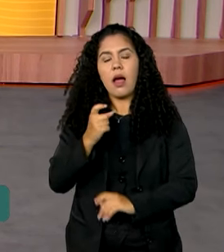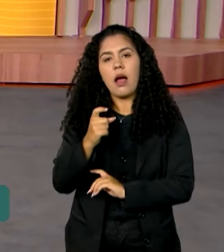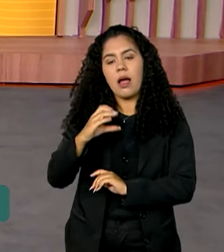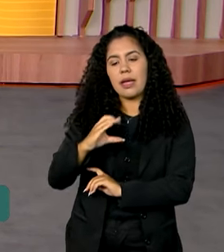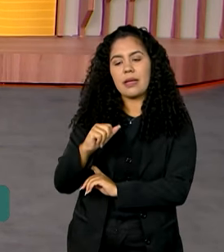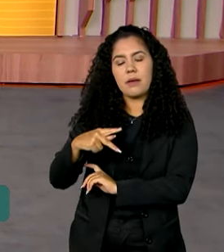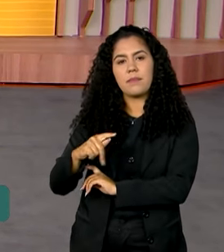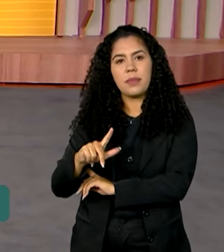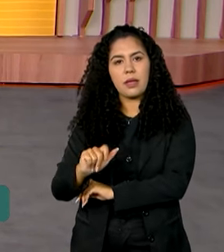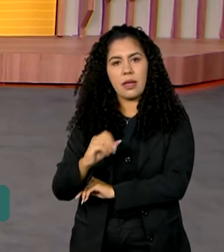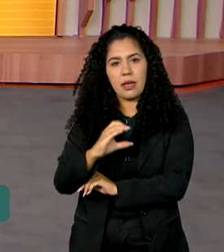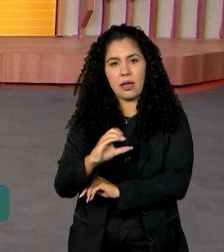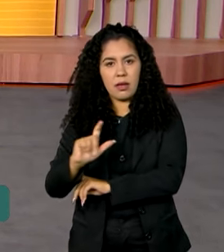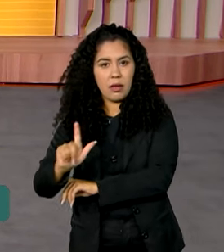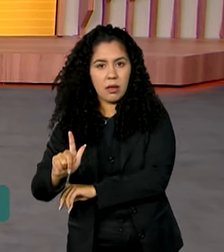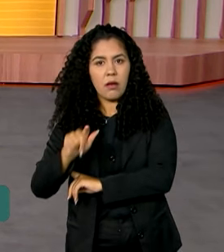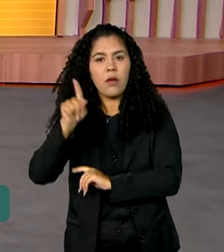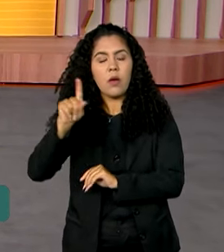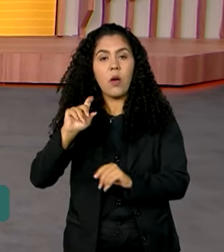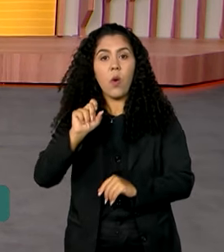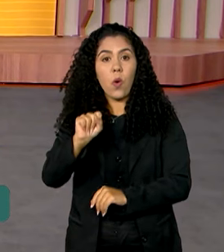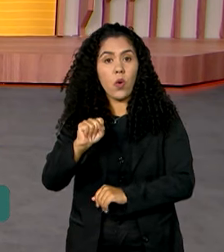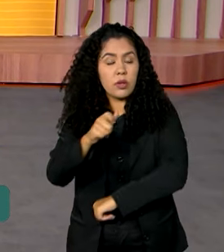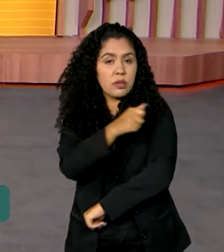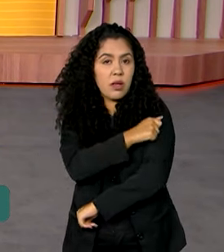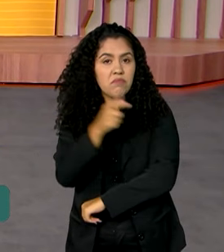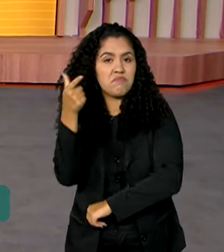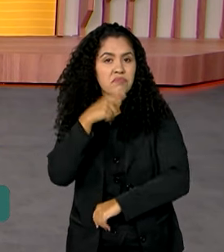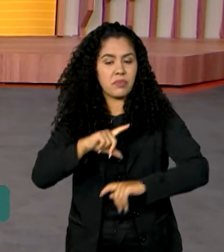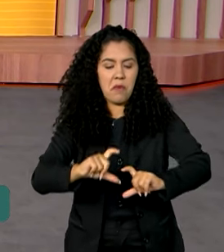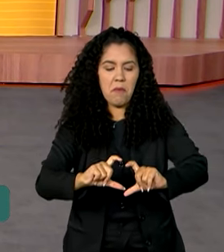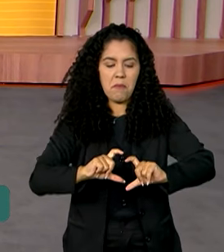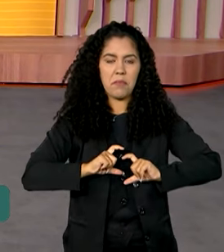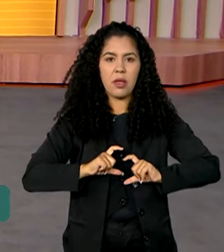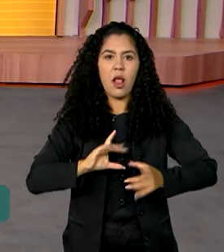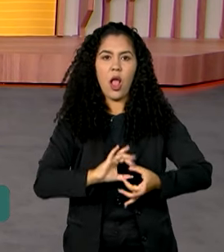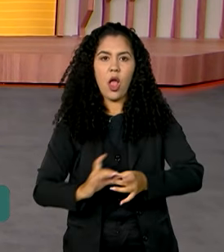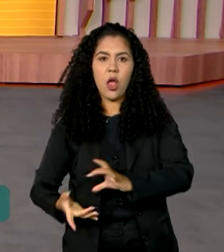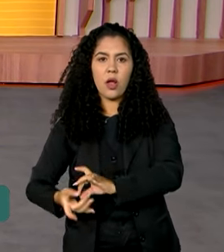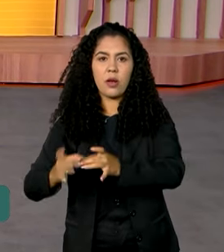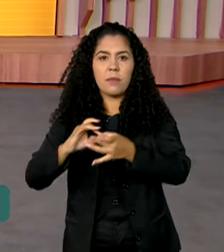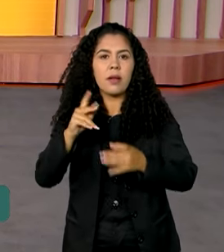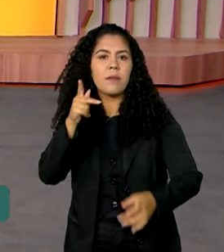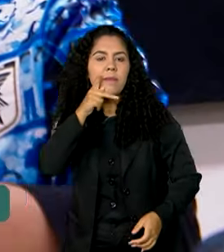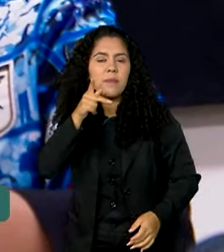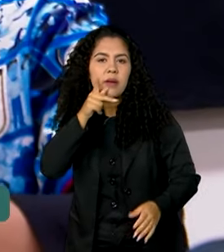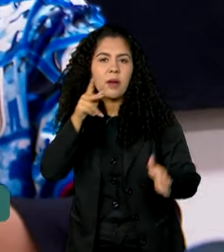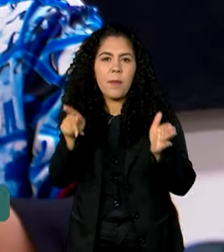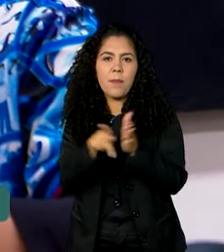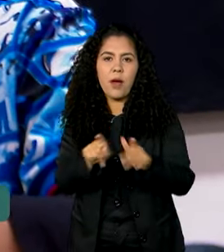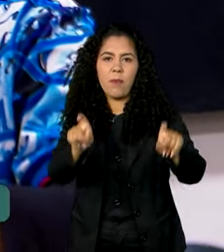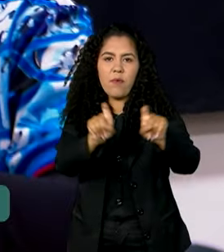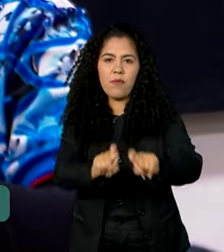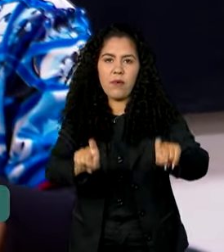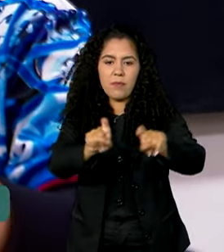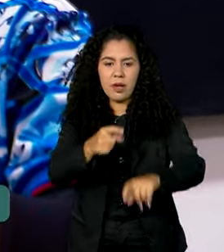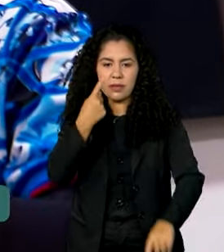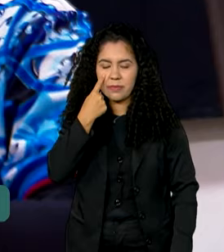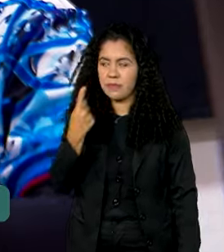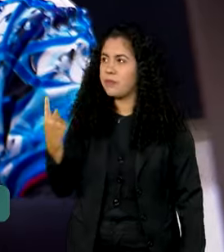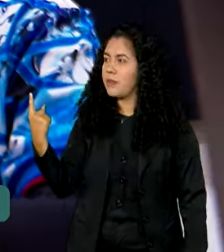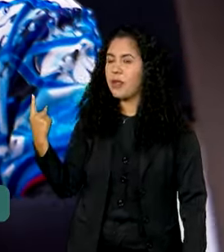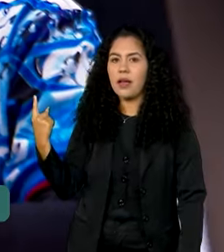beneficiados com a ação ganharam medalhas na Olimpíada Paraibana de Informática. O programa